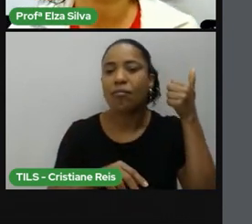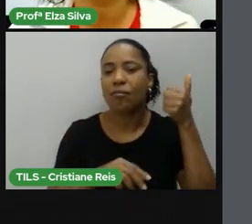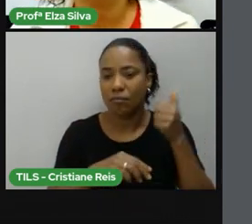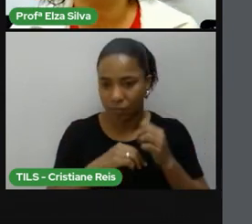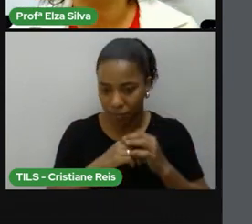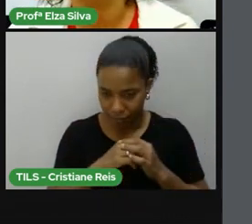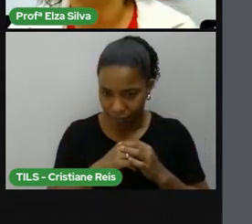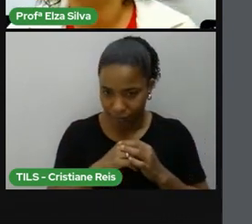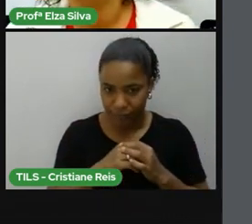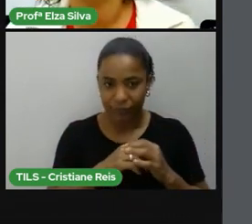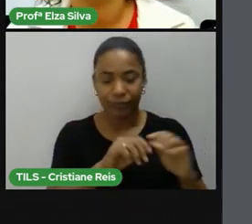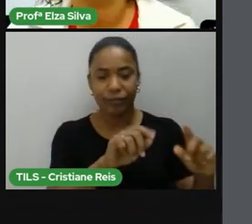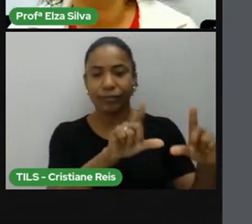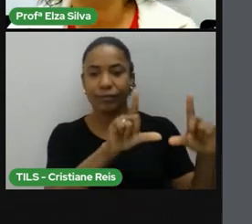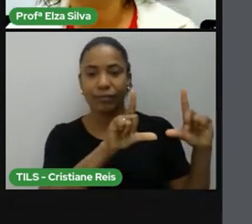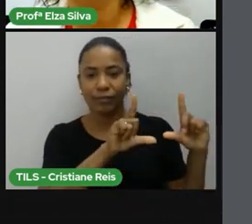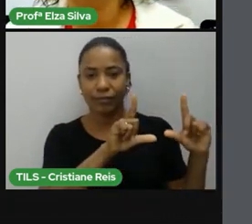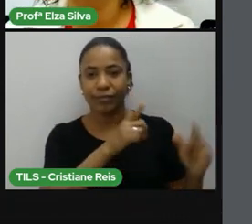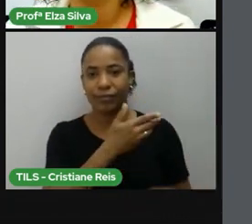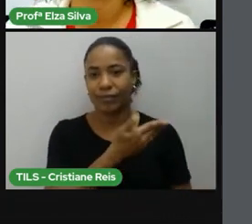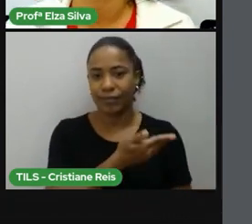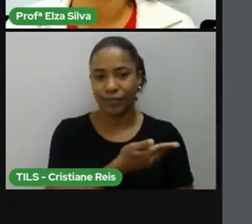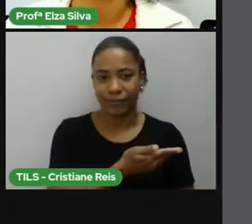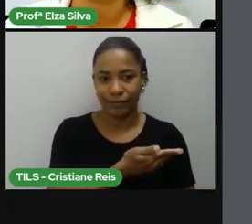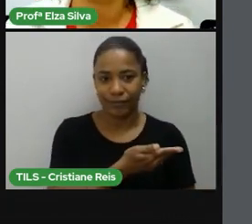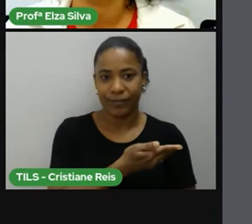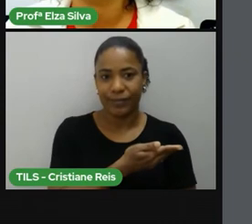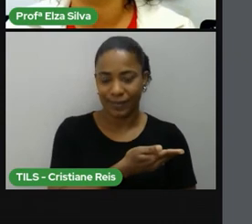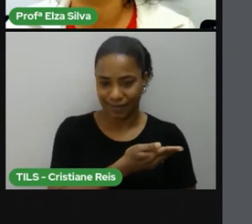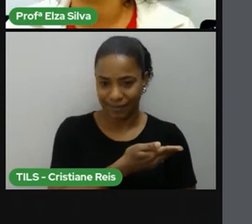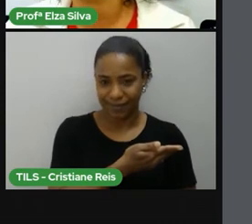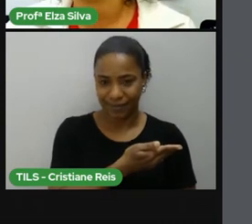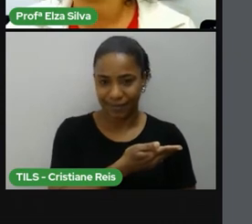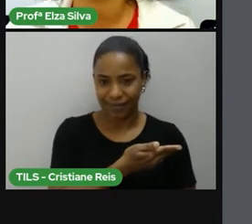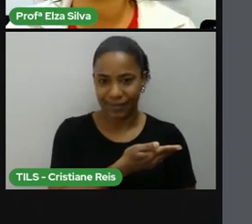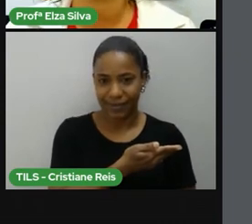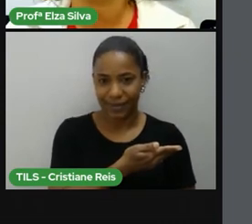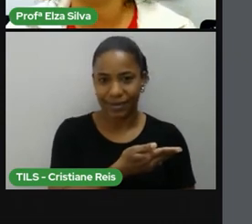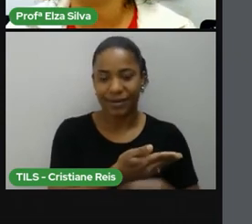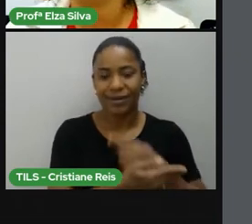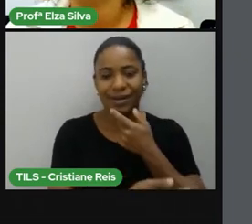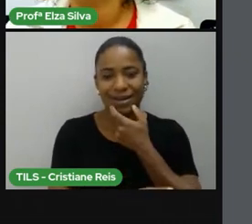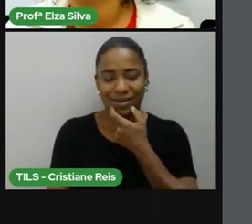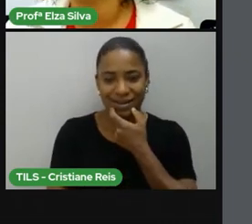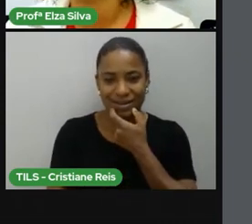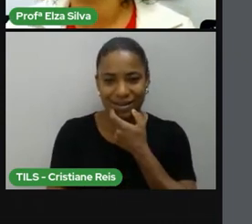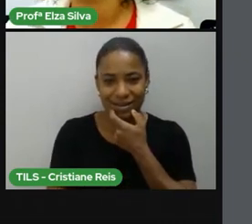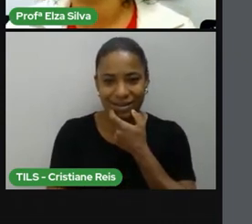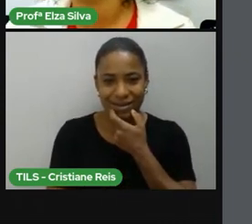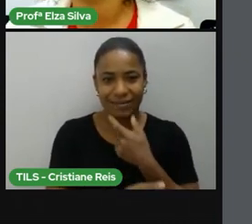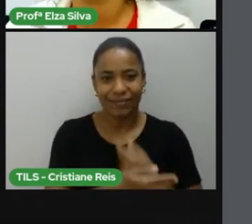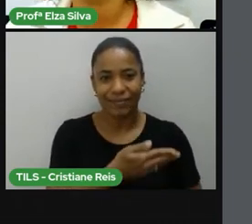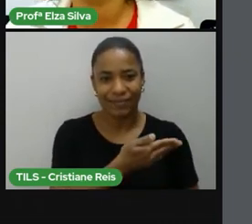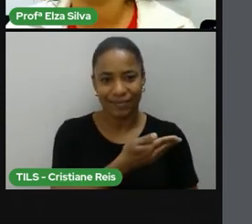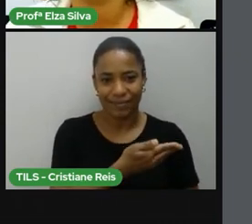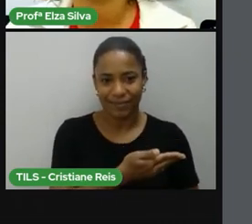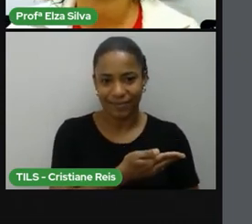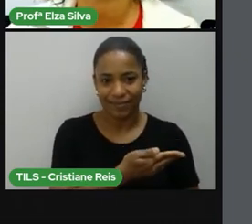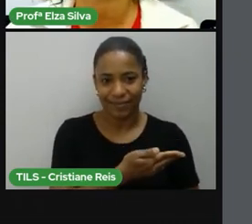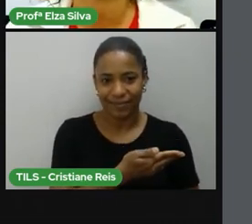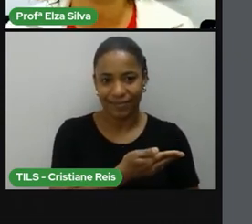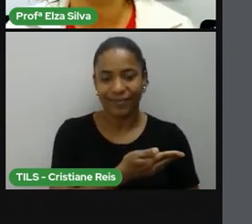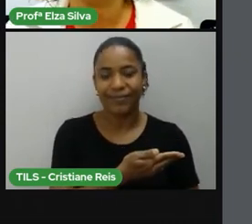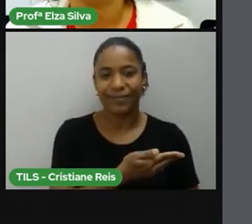inglês, escrito Rosie Undercoores, The Deeply Humanistic Soul, Responsible for Broad